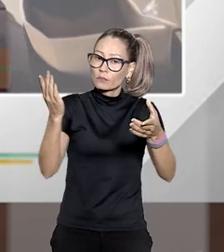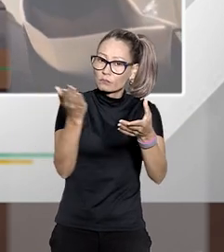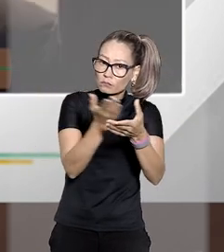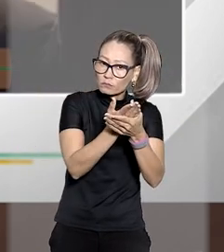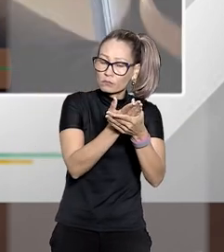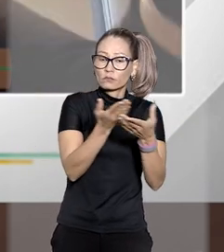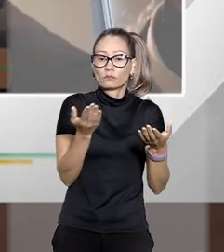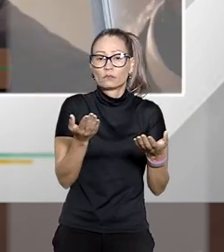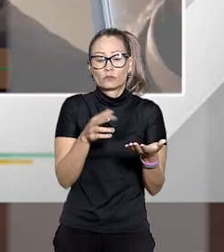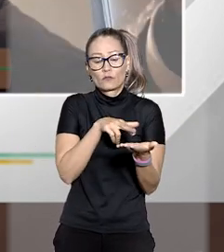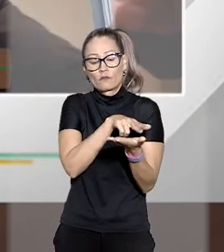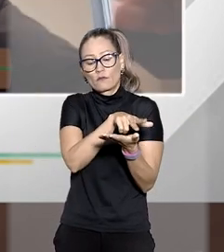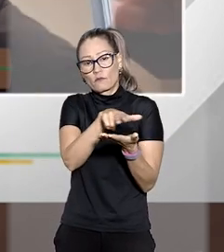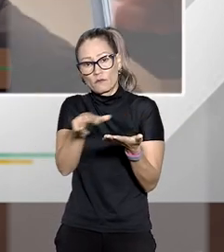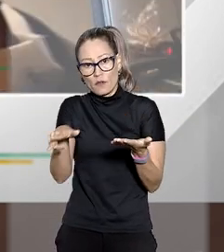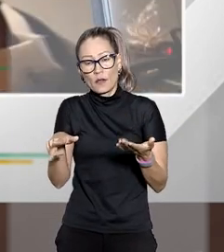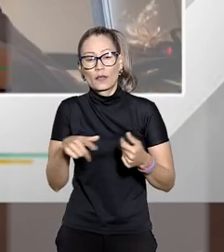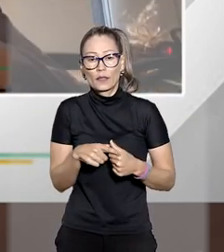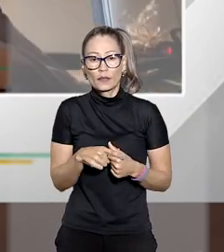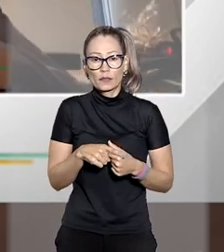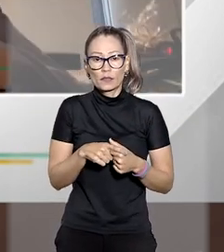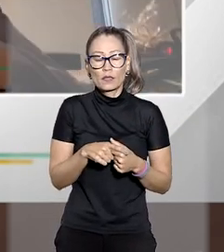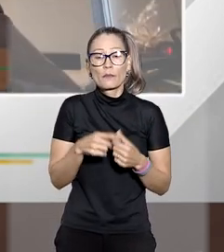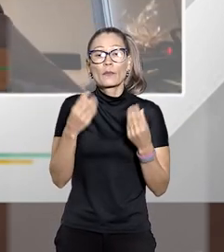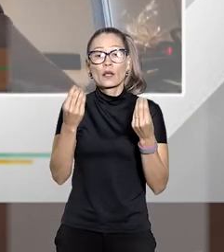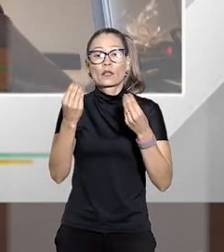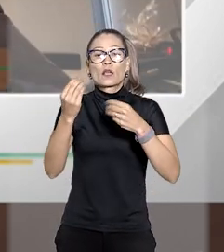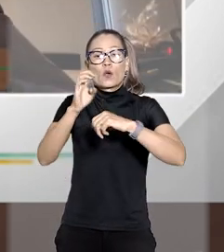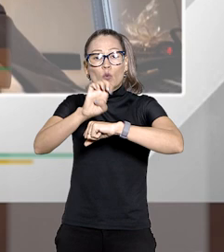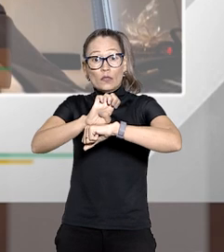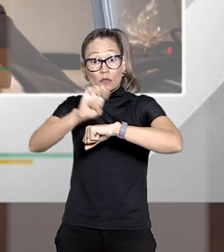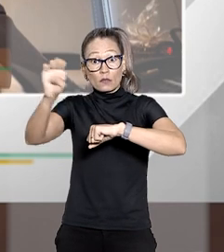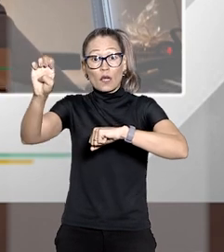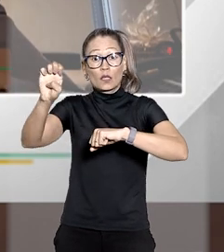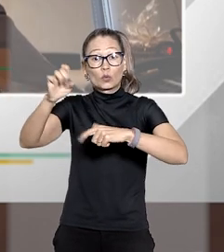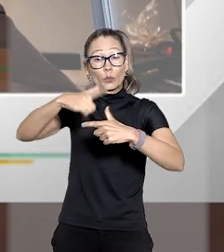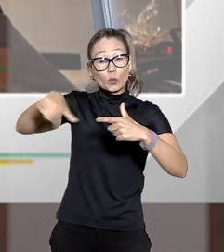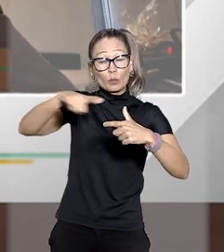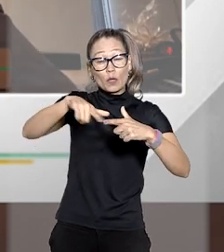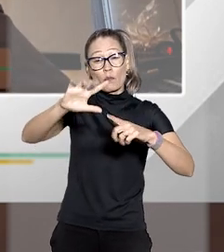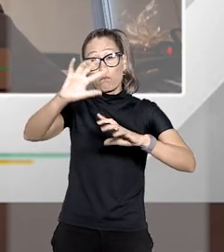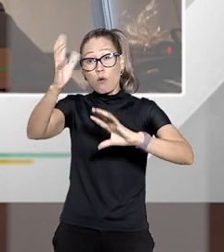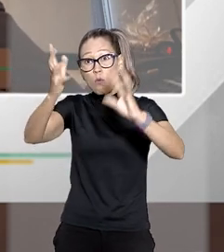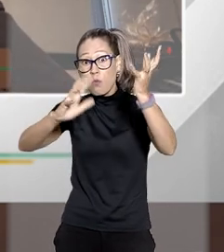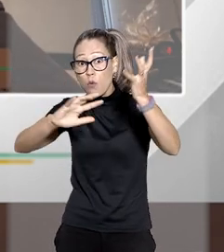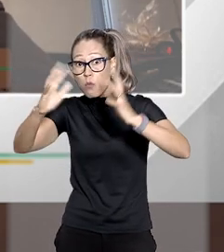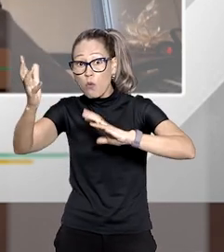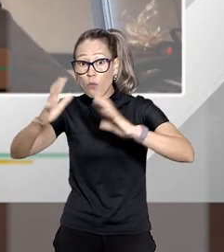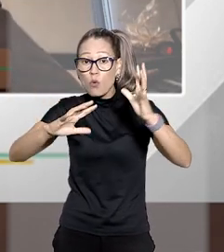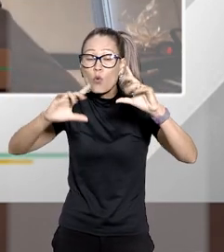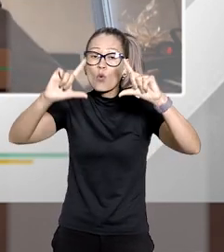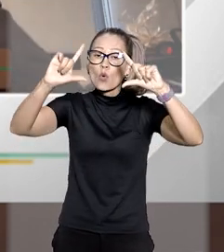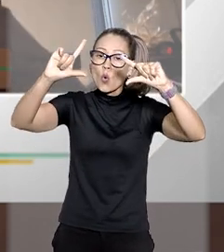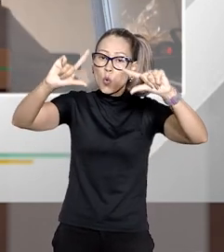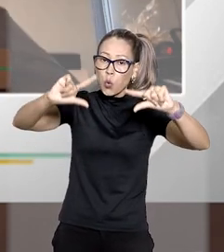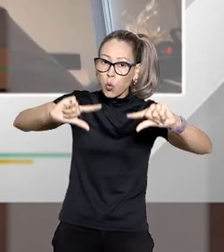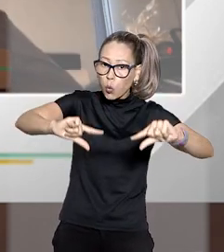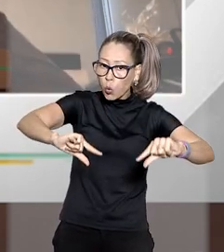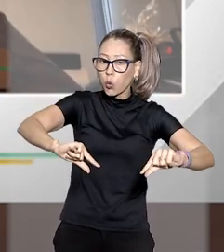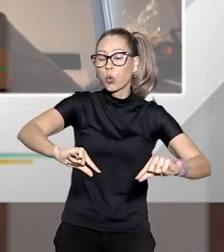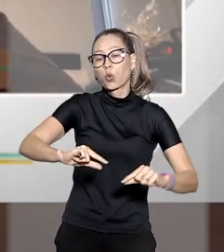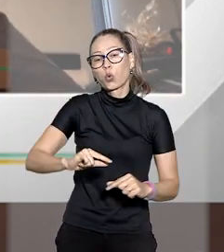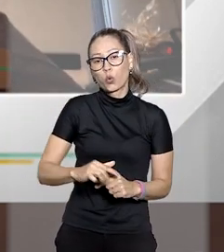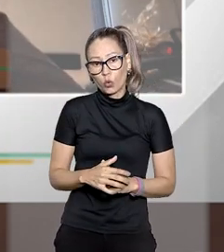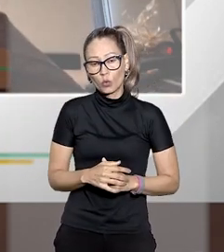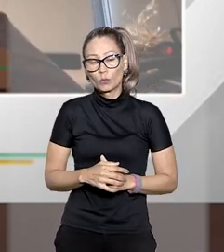tivesse câmaras de composição né para que o estado resolvesse os problemas que surgem surgem cotidianamente como o doutor João já